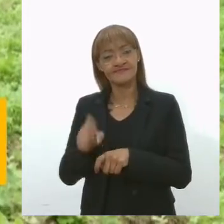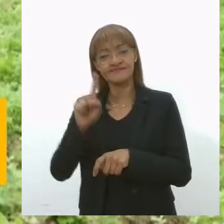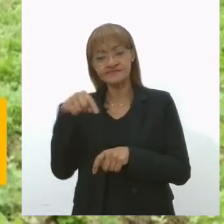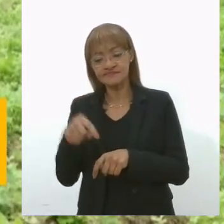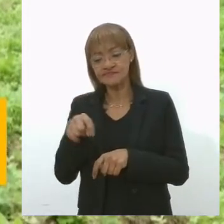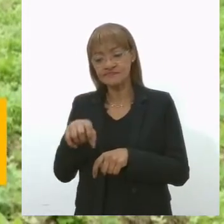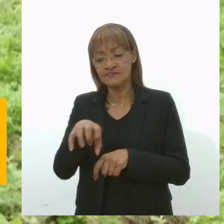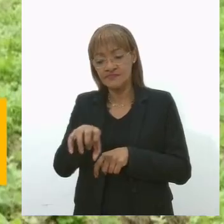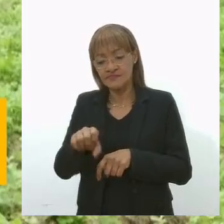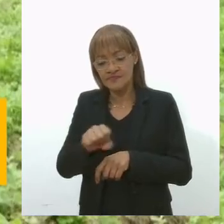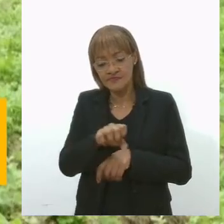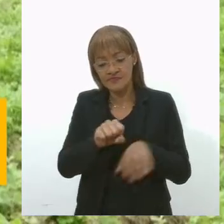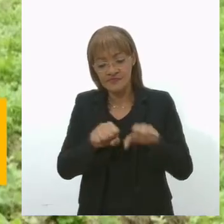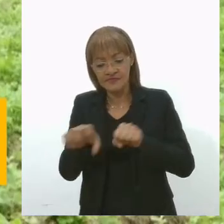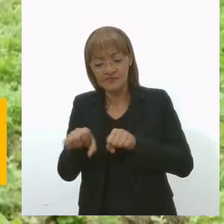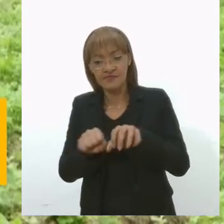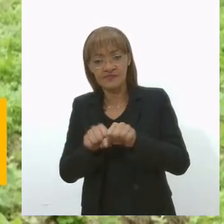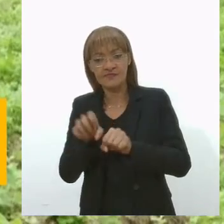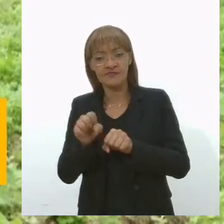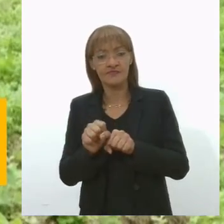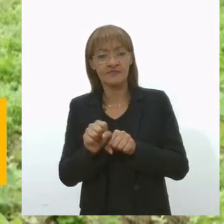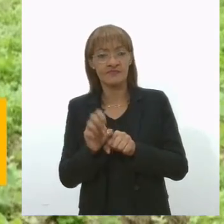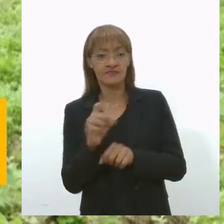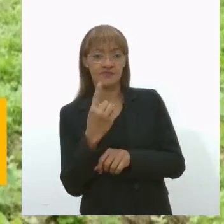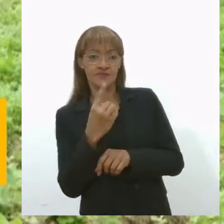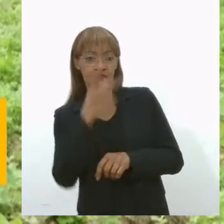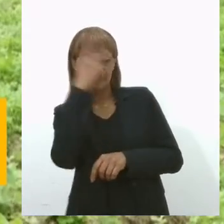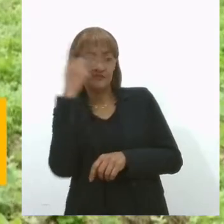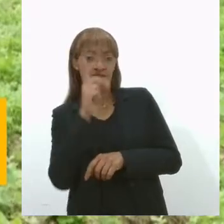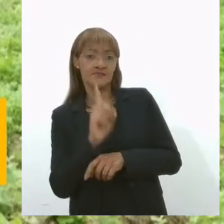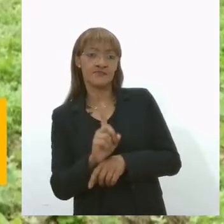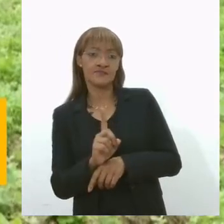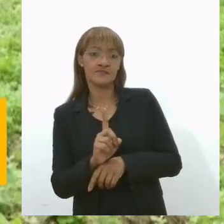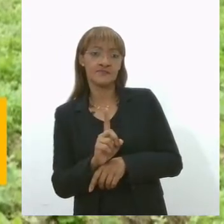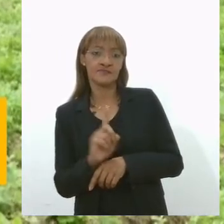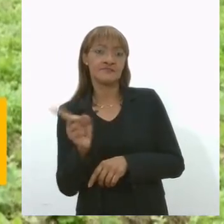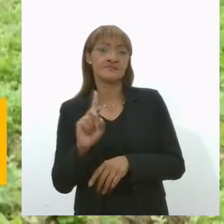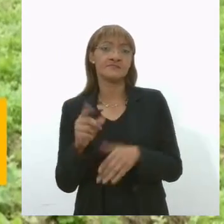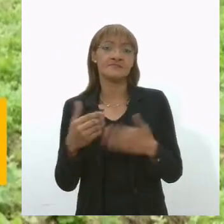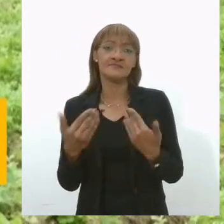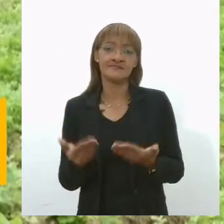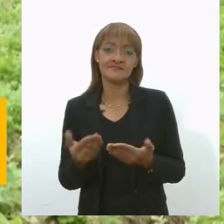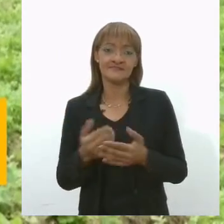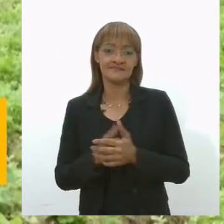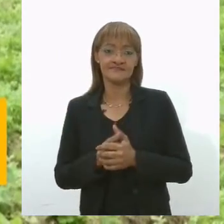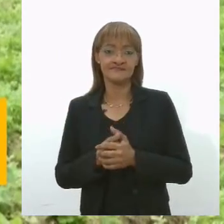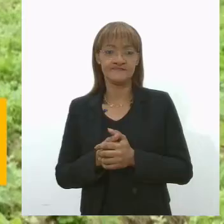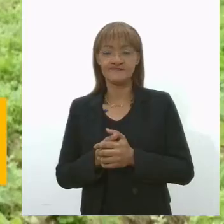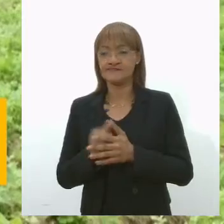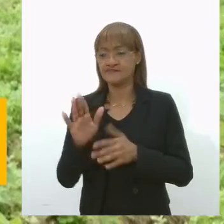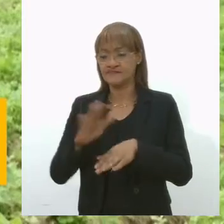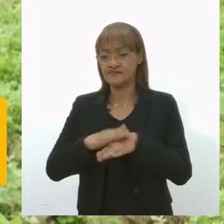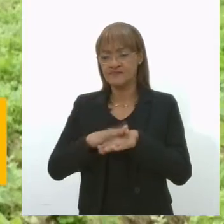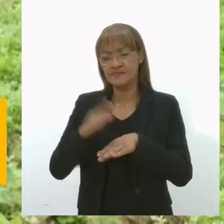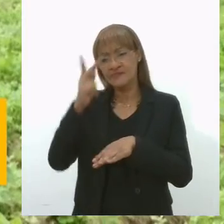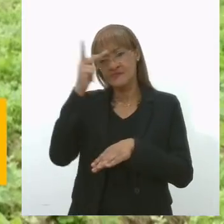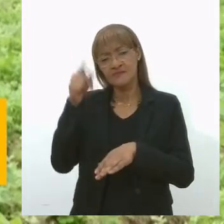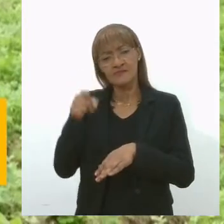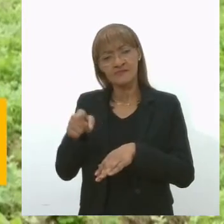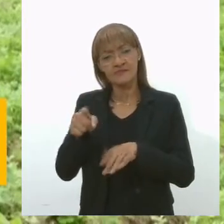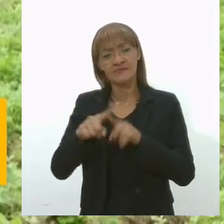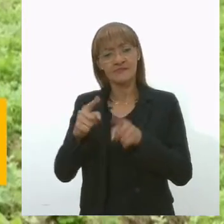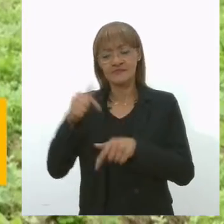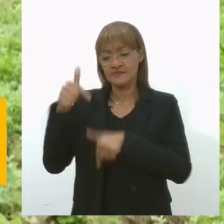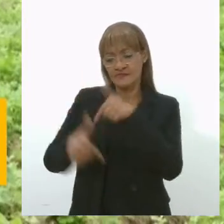que vai espinicar também. Não é só uma pessoa só que espinica. Se for, a não ser que for uma carreira ou duas, for muito. Não é só uma pessoa que espinica. É trabalho, quer dizer,